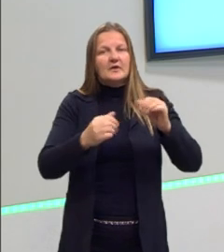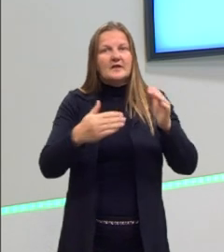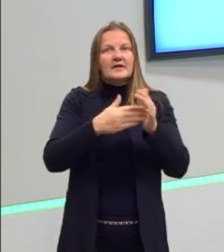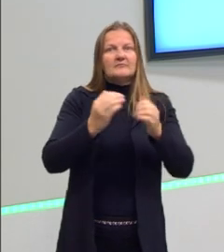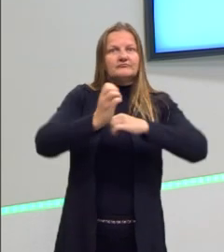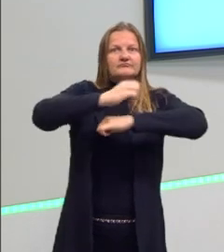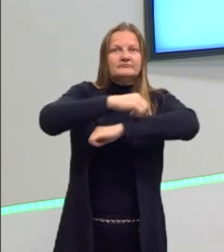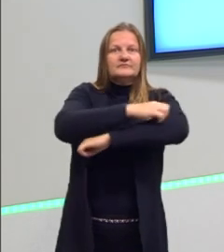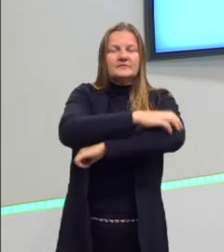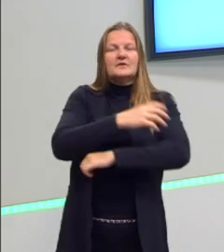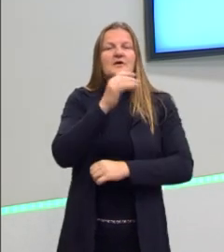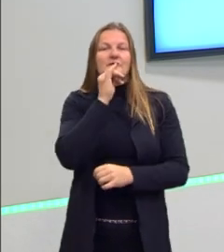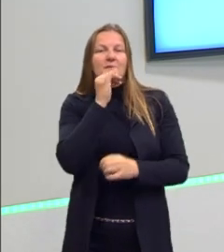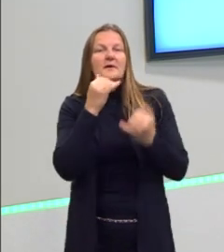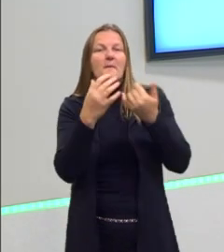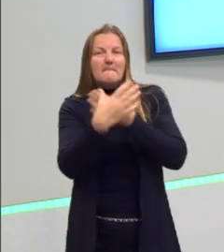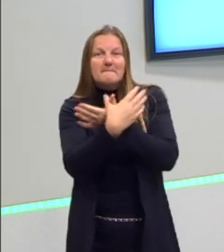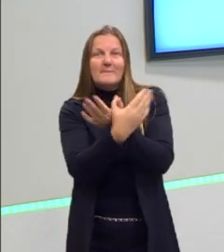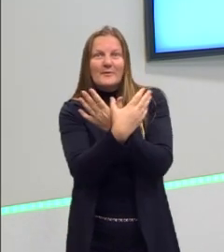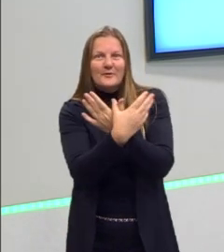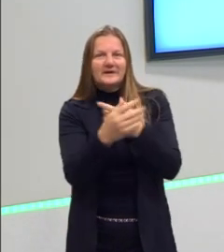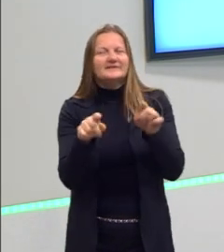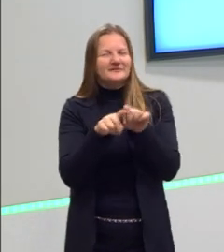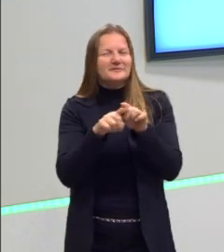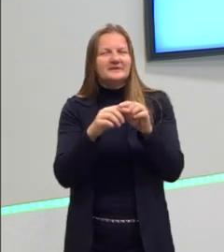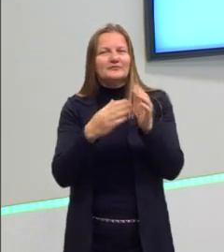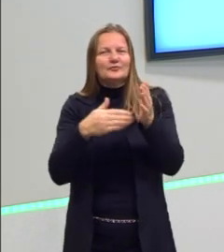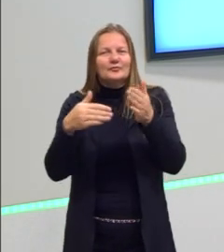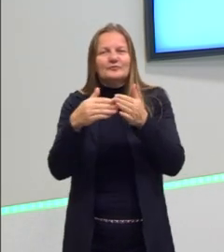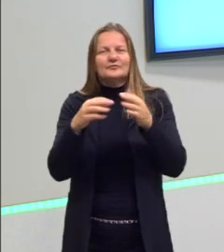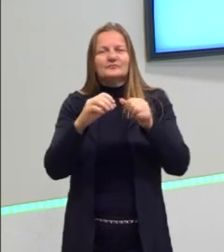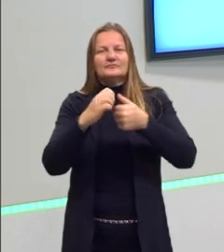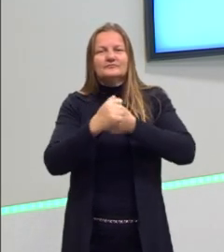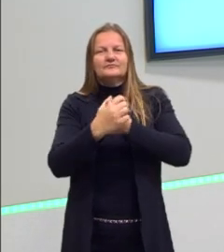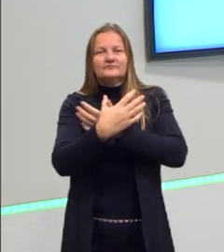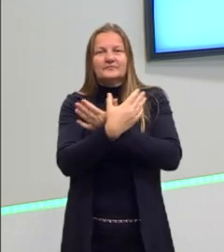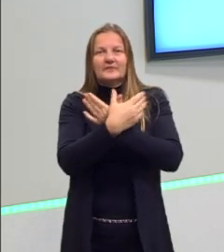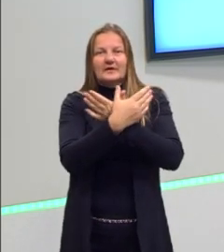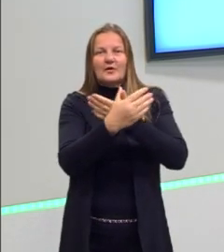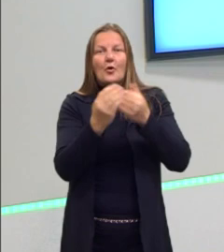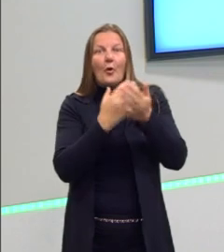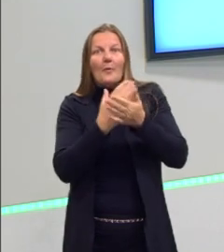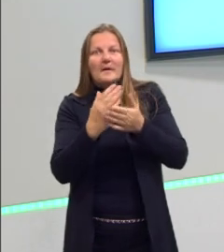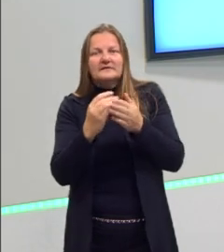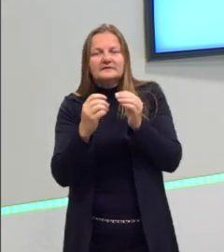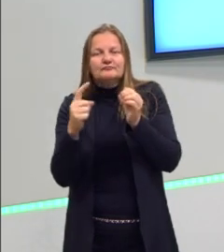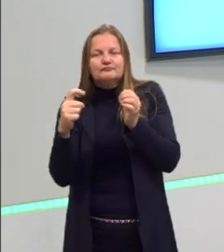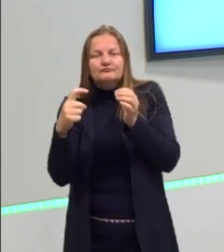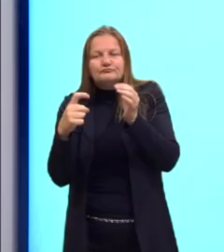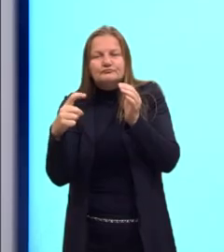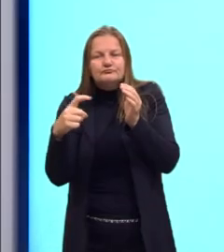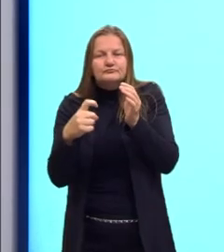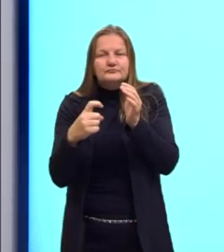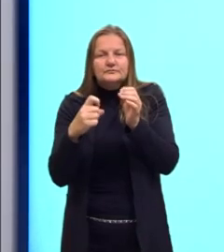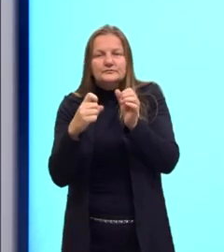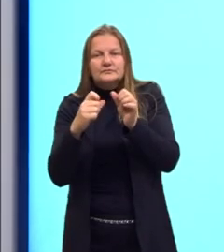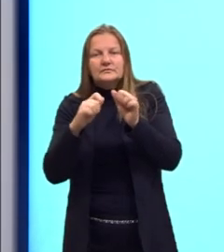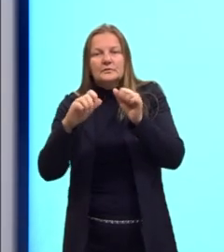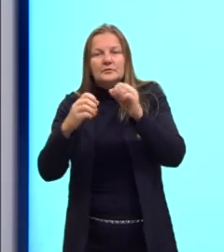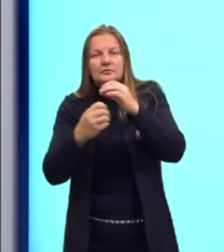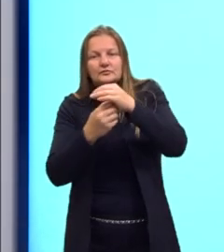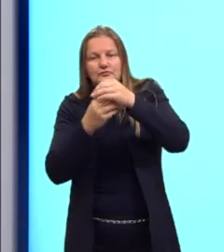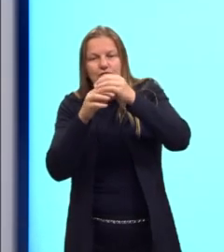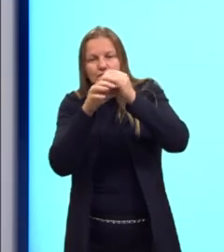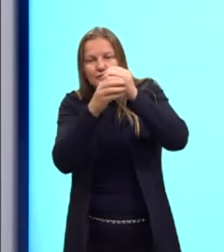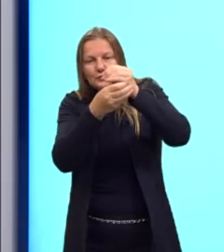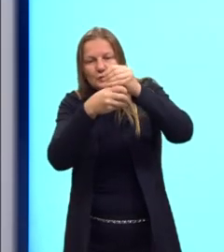borboleta. Os insetos e anfíbios, Principalmente, eles realizam a metamorfose. Então, aqui um ciclo completo,